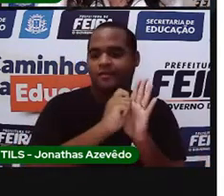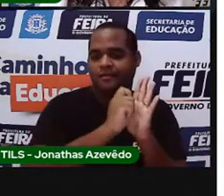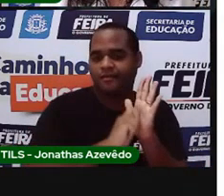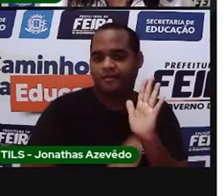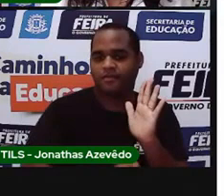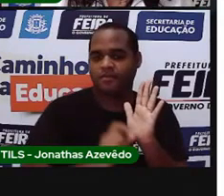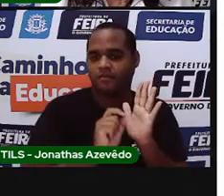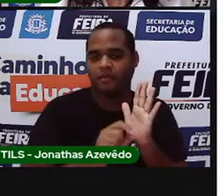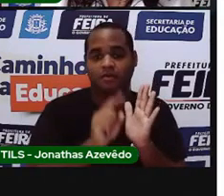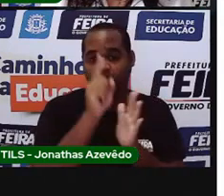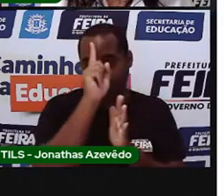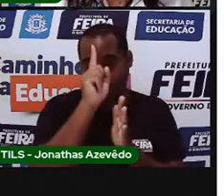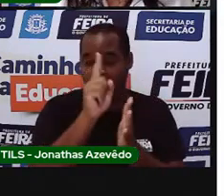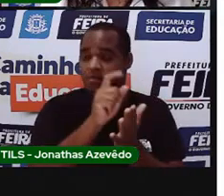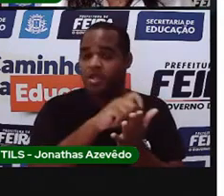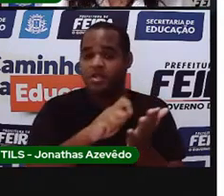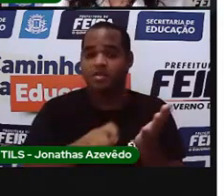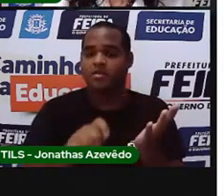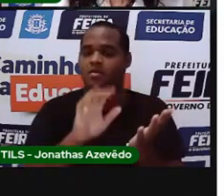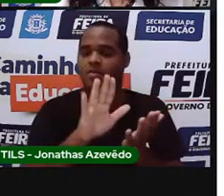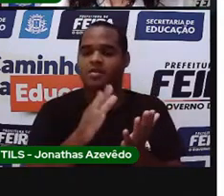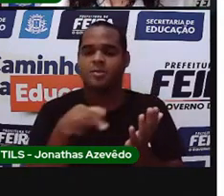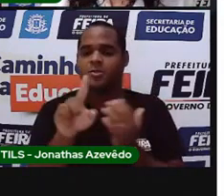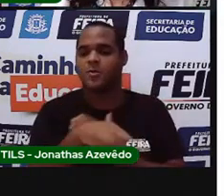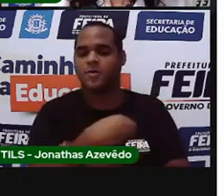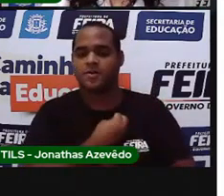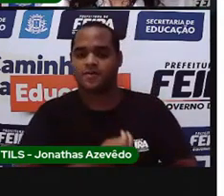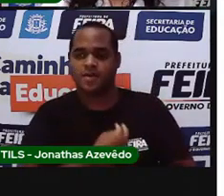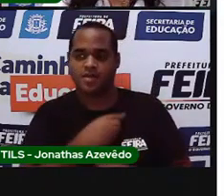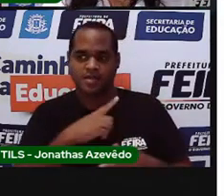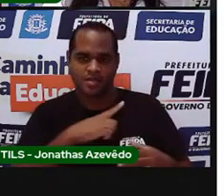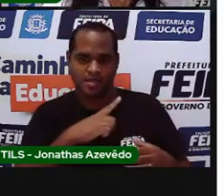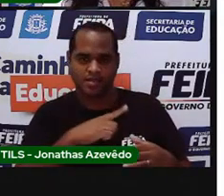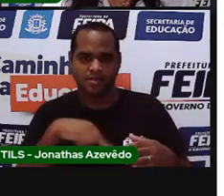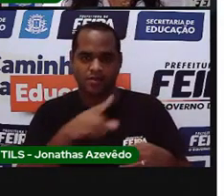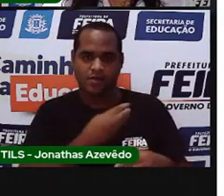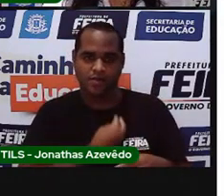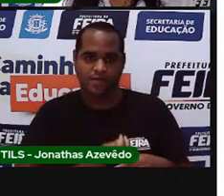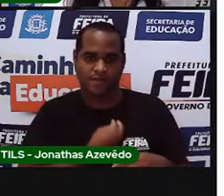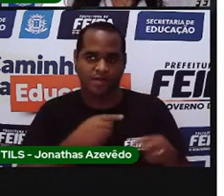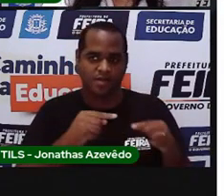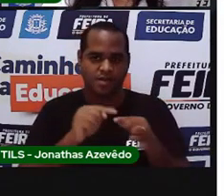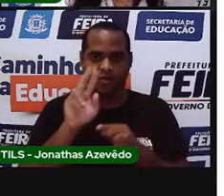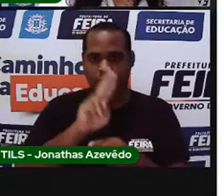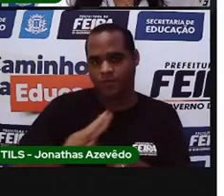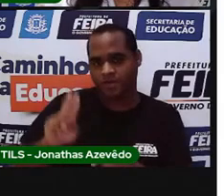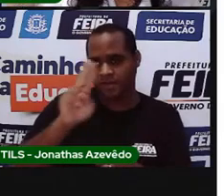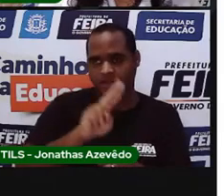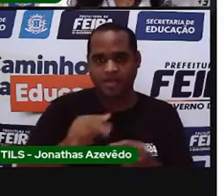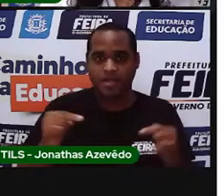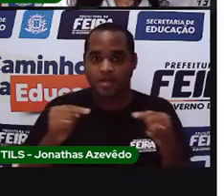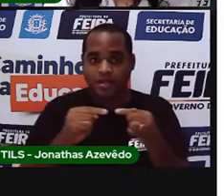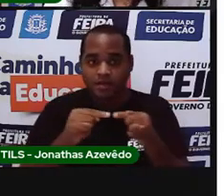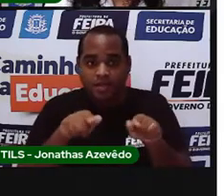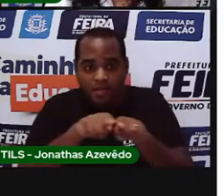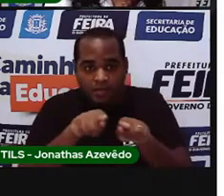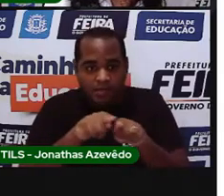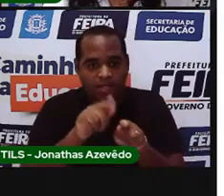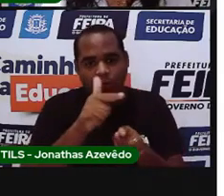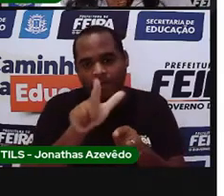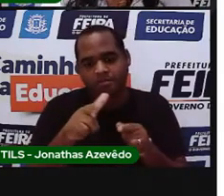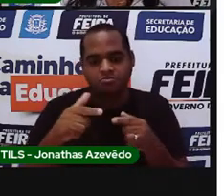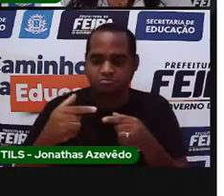sabe quando foi escrita, mas que está aí para todo mundo utilizar. E ela é passada de